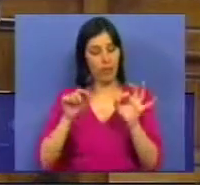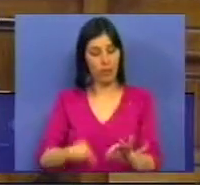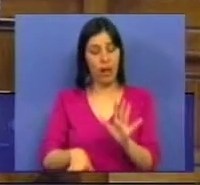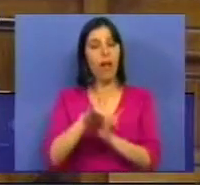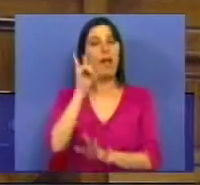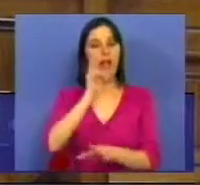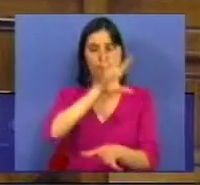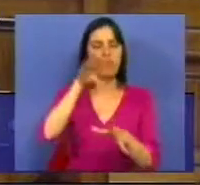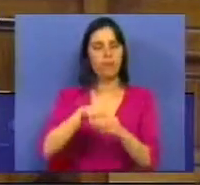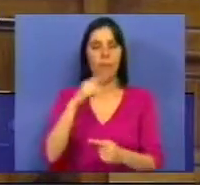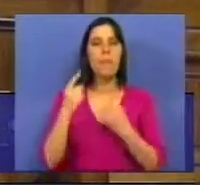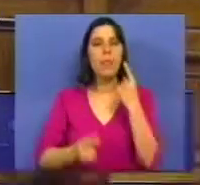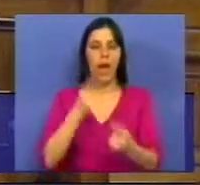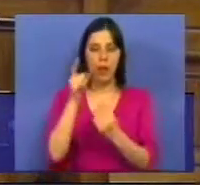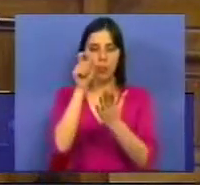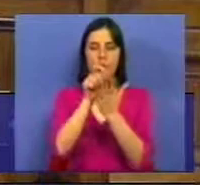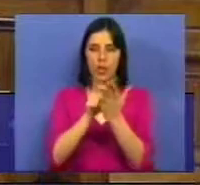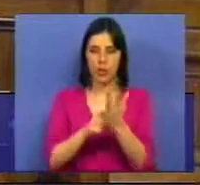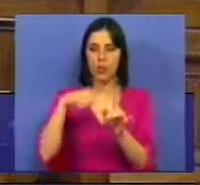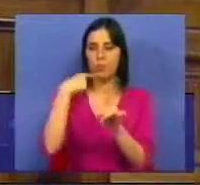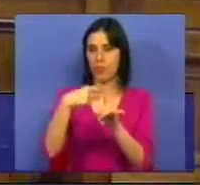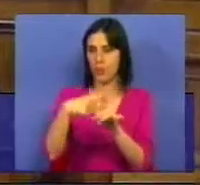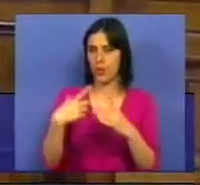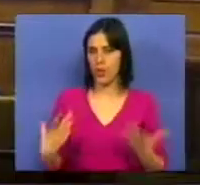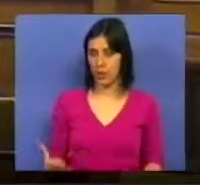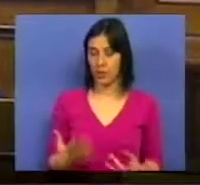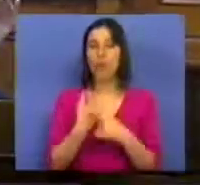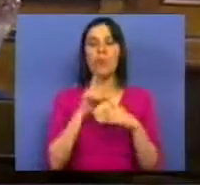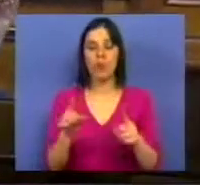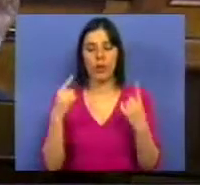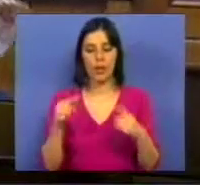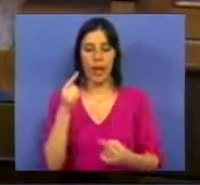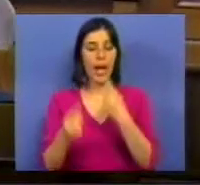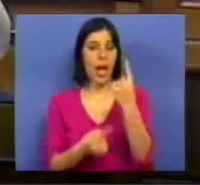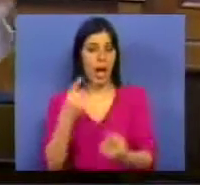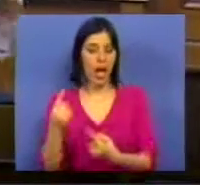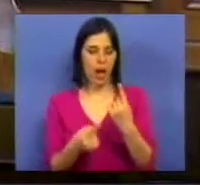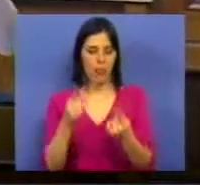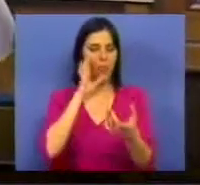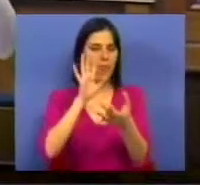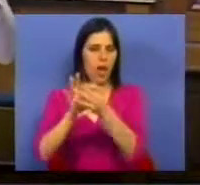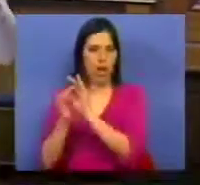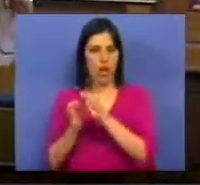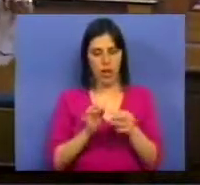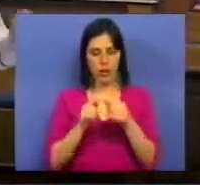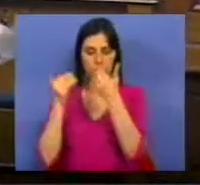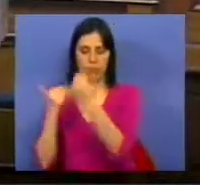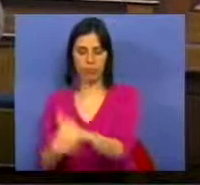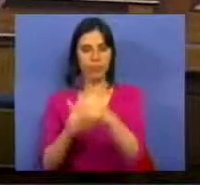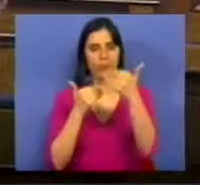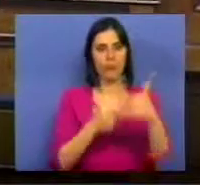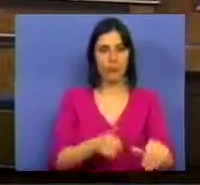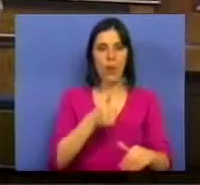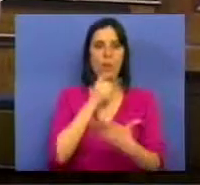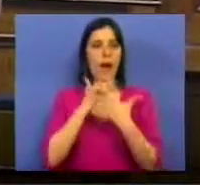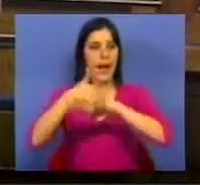contempla alguns aspectos positivos, porque tem em alguns aspectos uma lógica de restrição ao